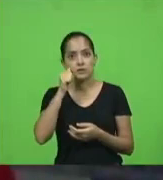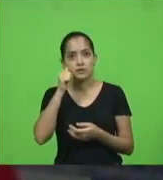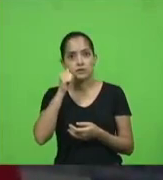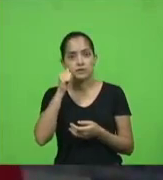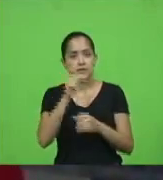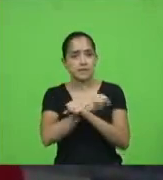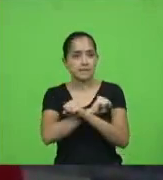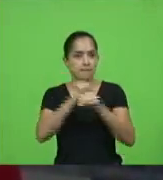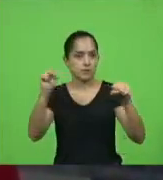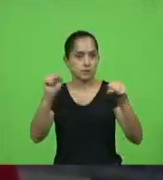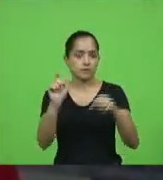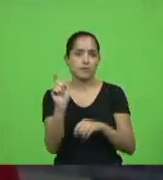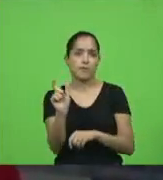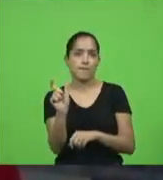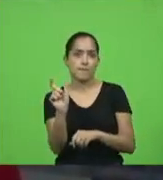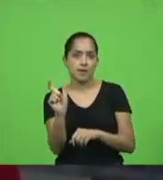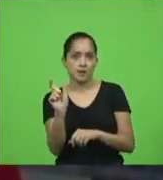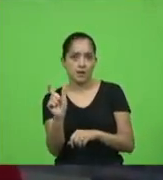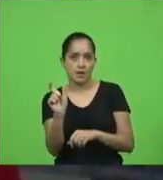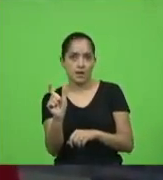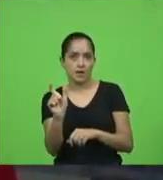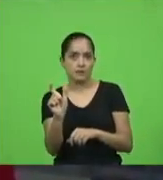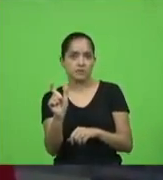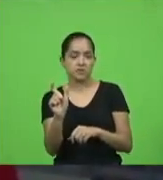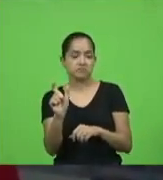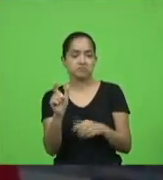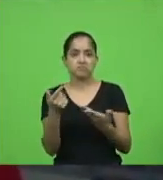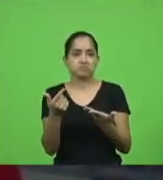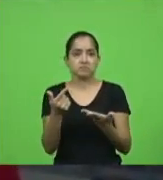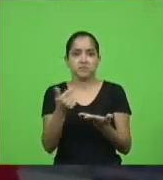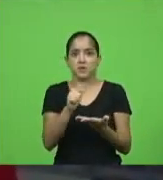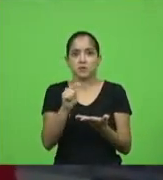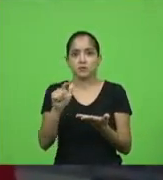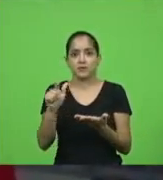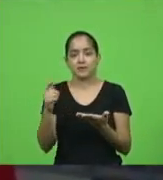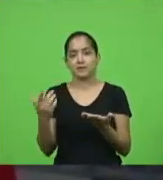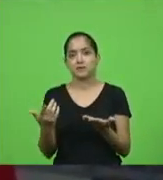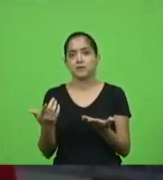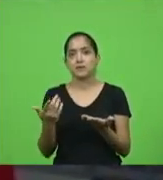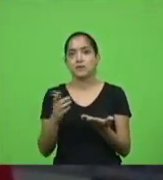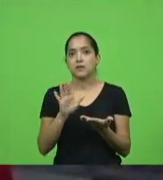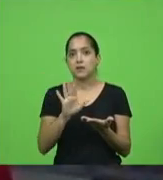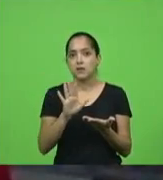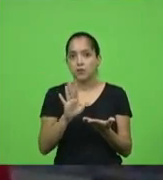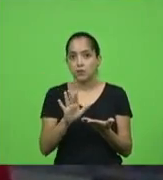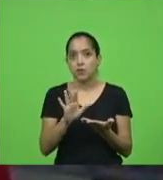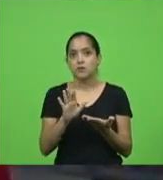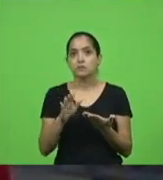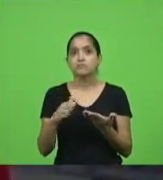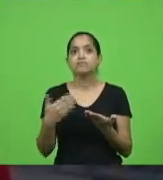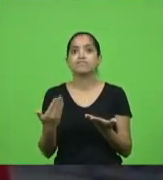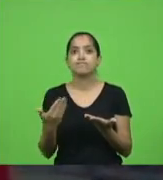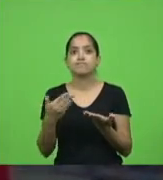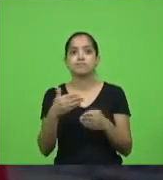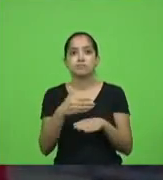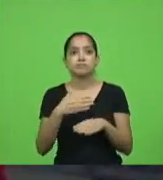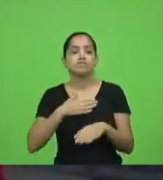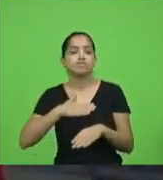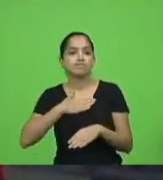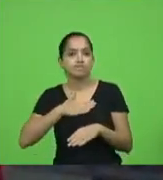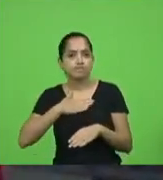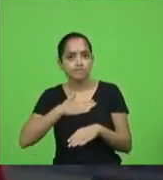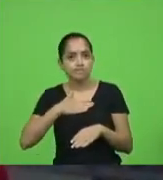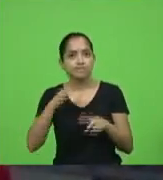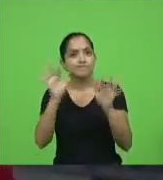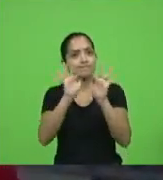palavra que praticamente não nos existe estou antecipando para hoje meus desejos de um feliz